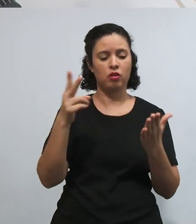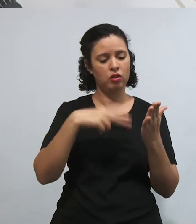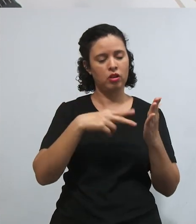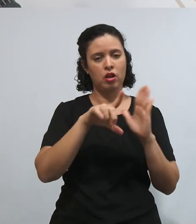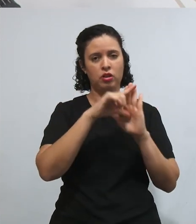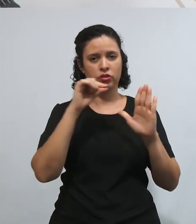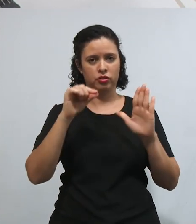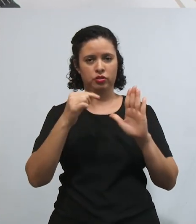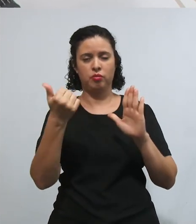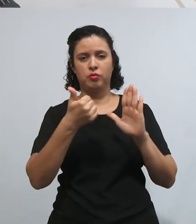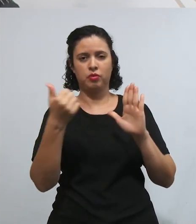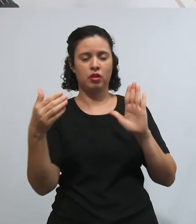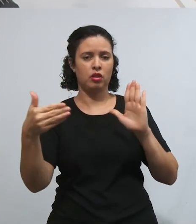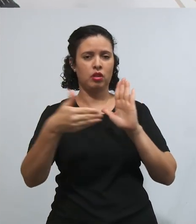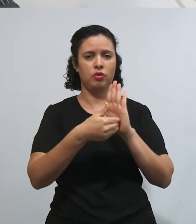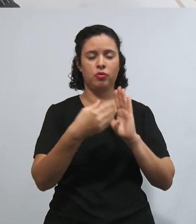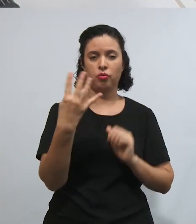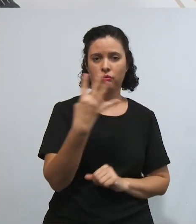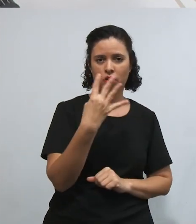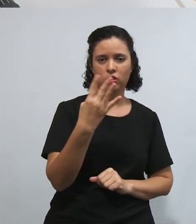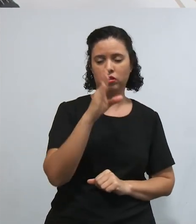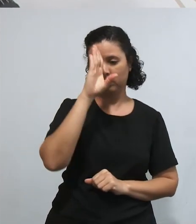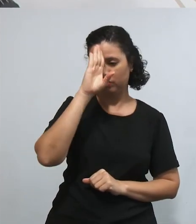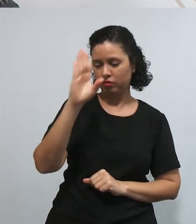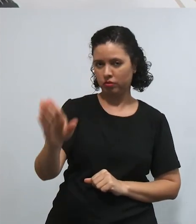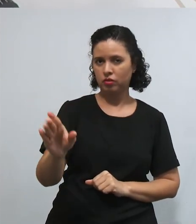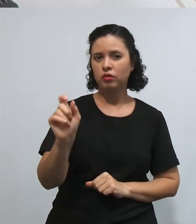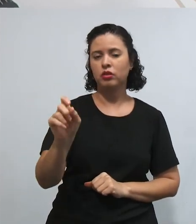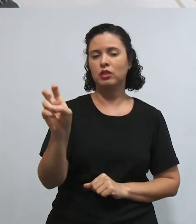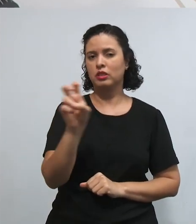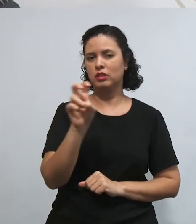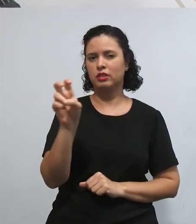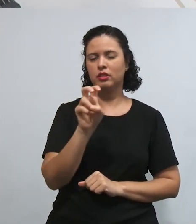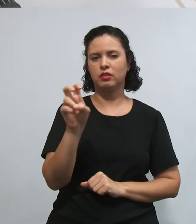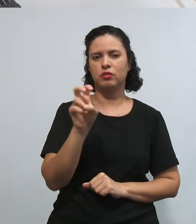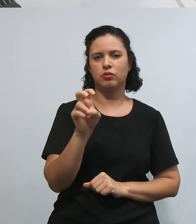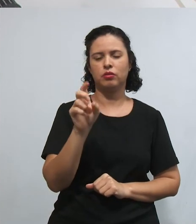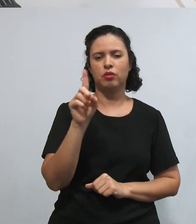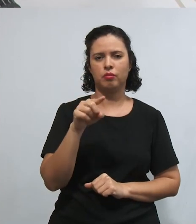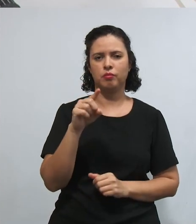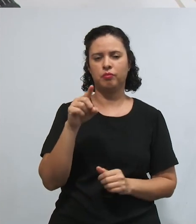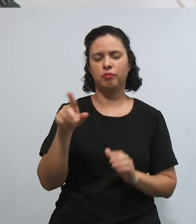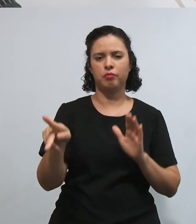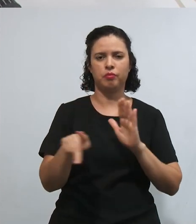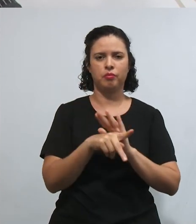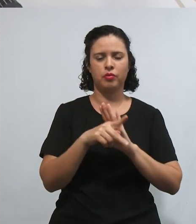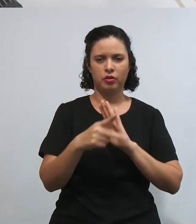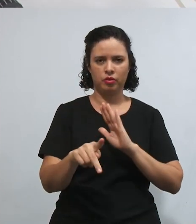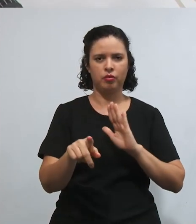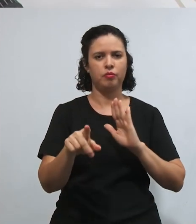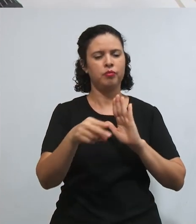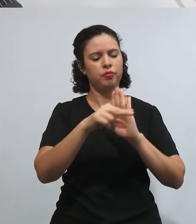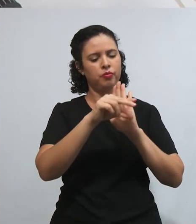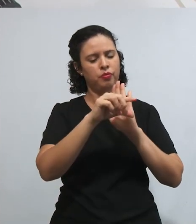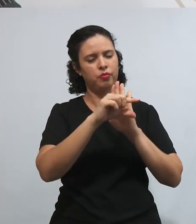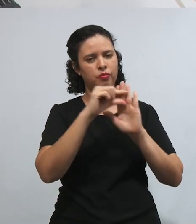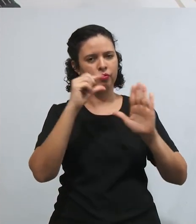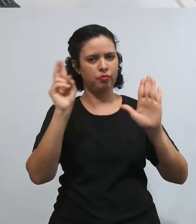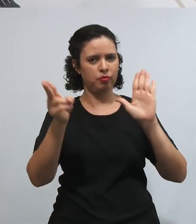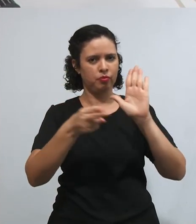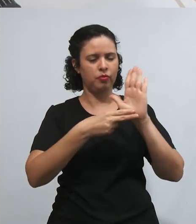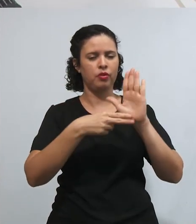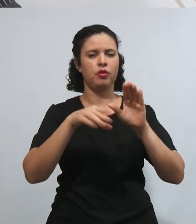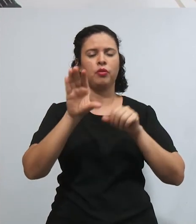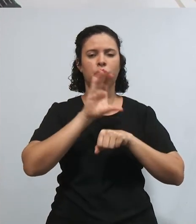do artigo 1º ao 4º, e entre, de fato, no nosso artigo 5º, que é determinado lá na nossa emenda do curso, do